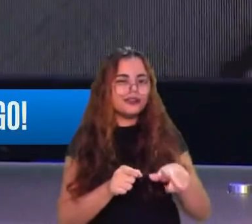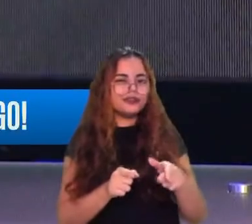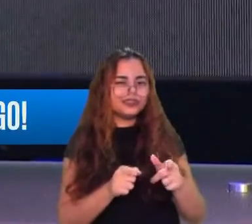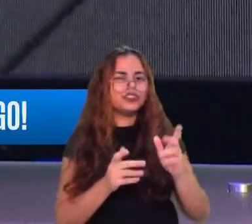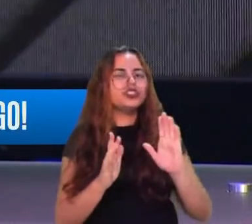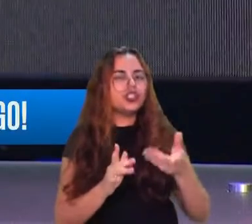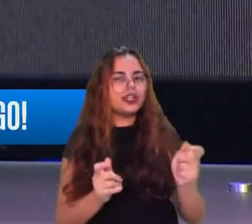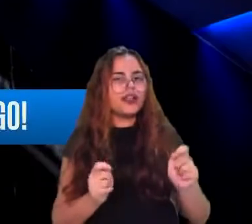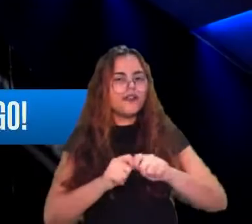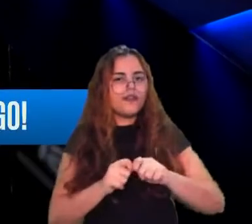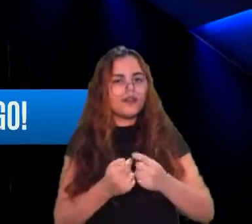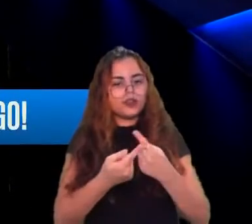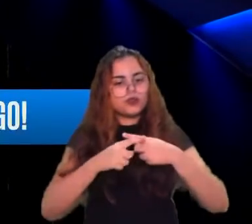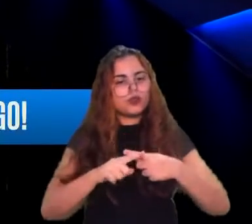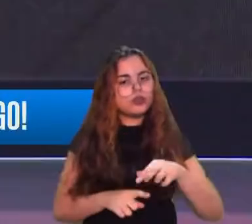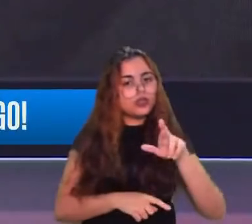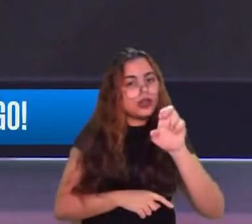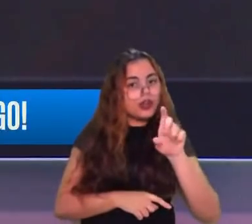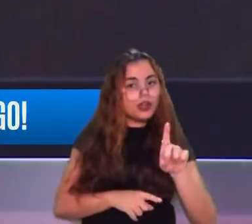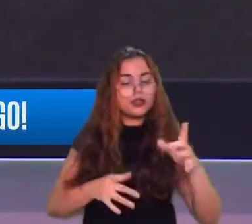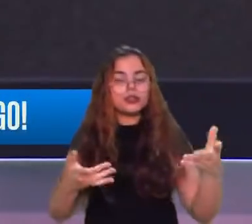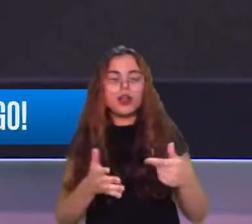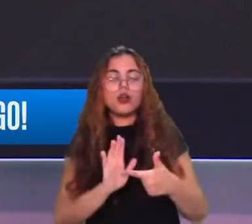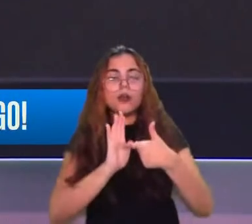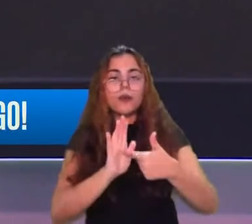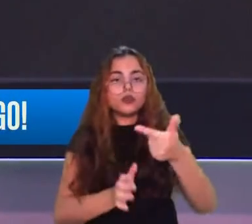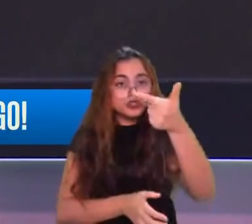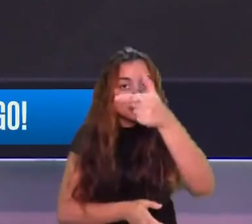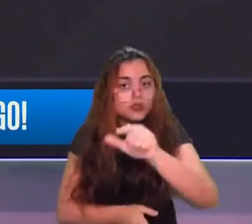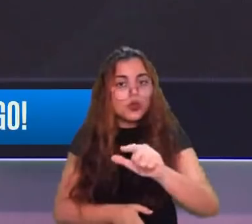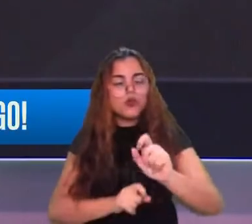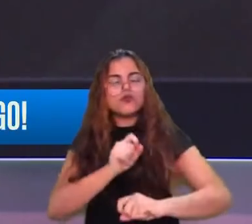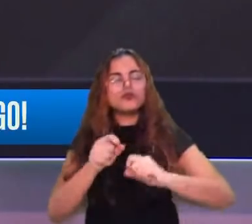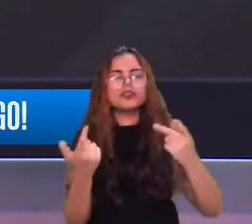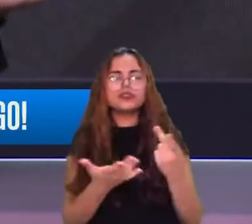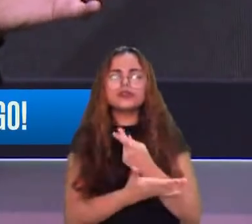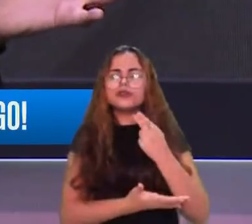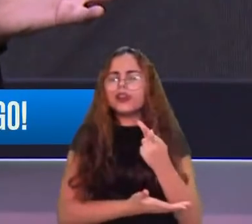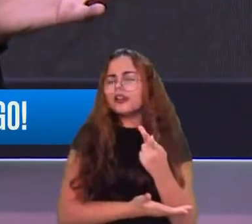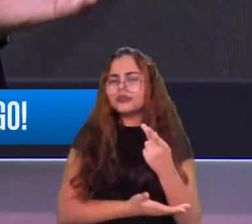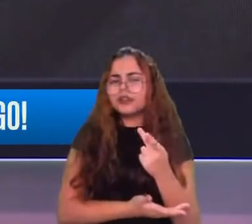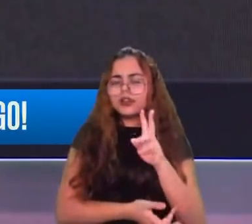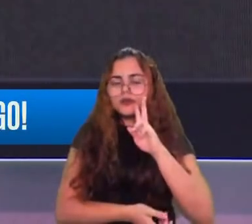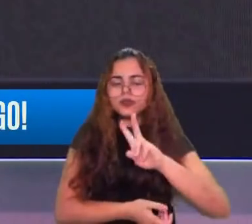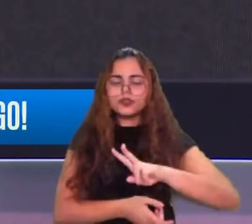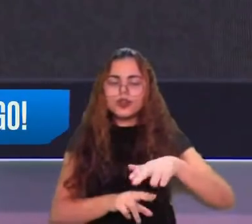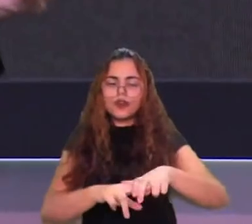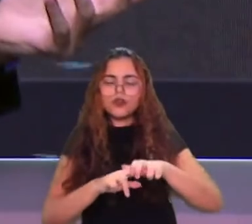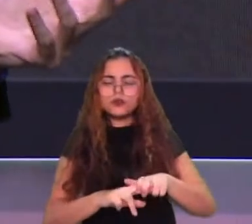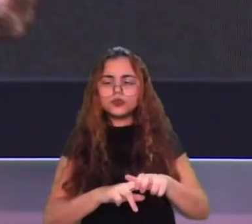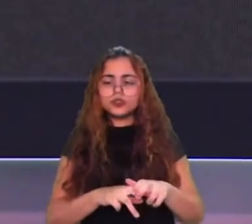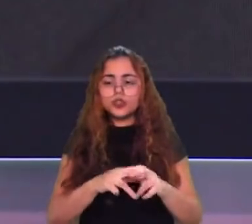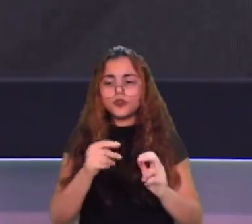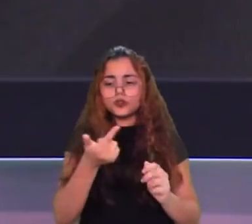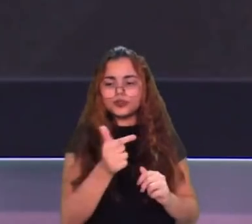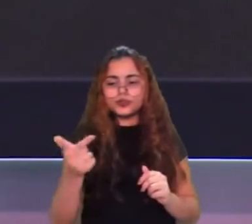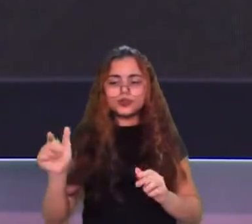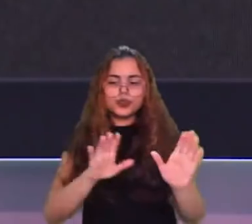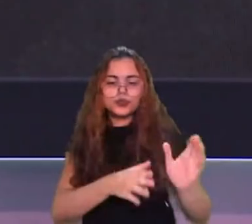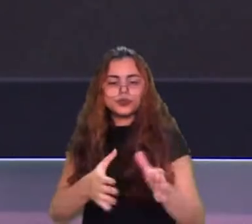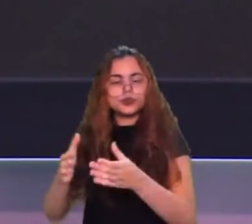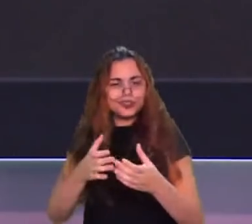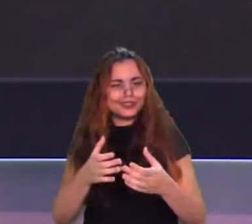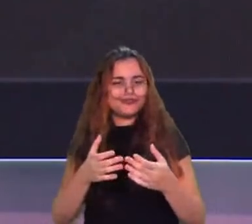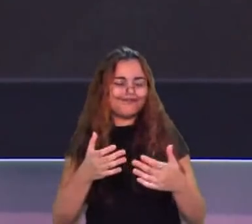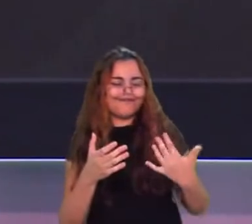mostram novamente que... que acontece? Qual que você vê o motivo? São os outros times que ficam desleixados com a vantagem que